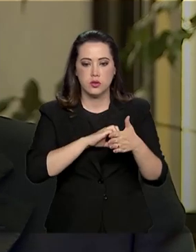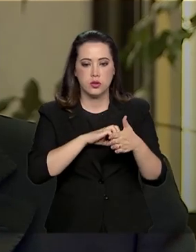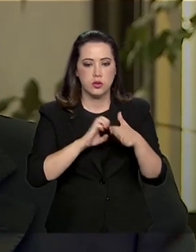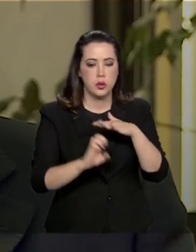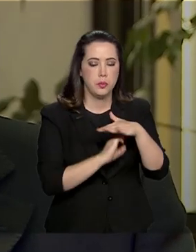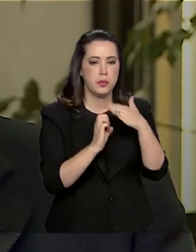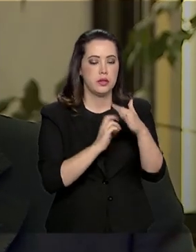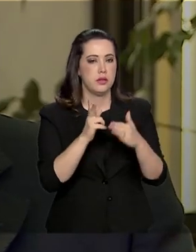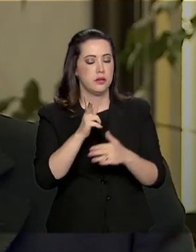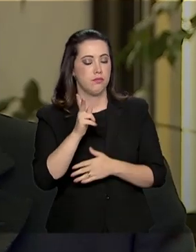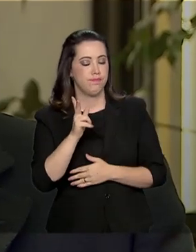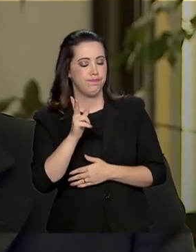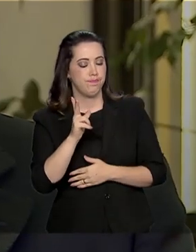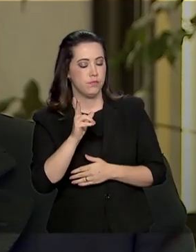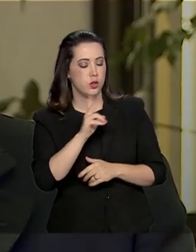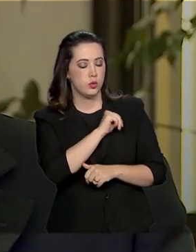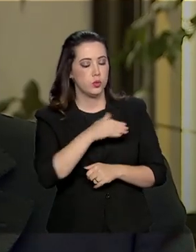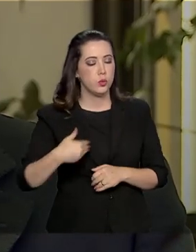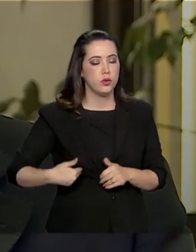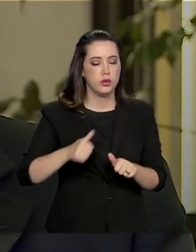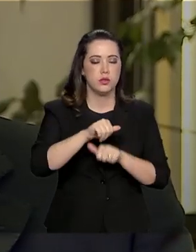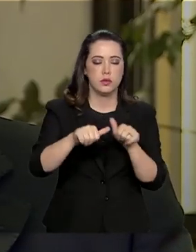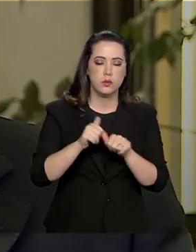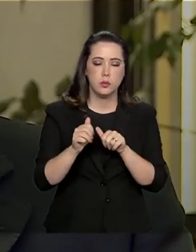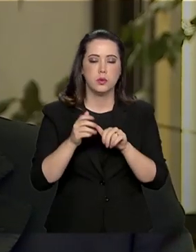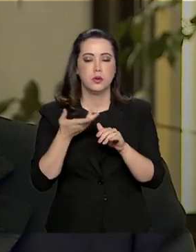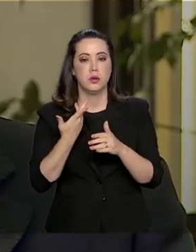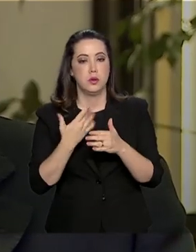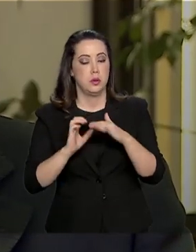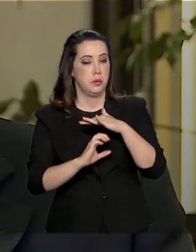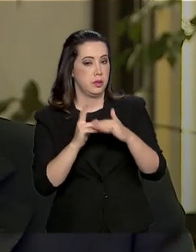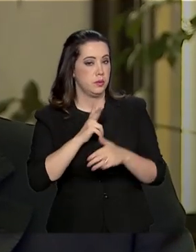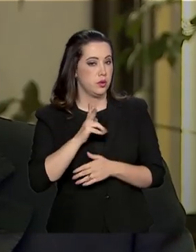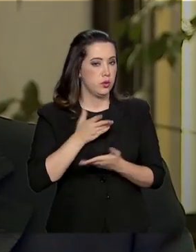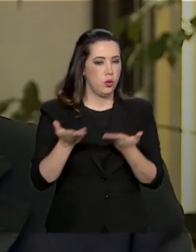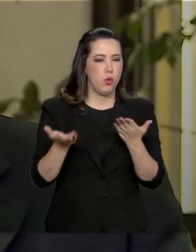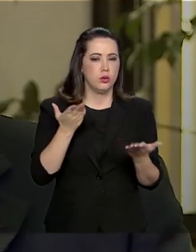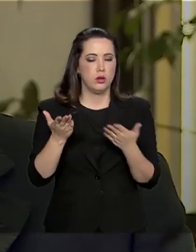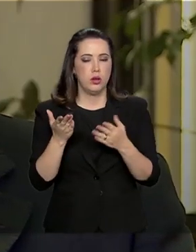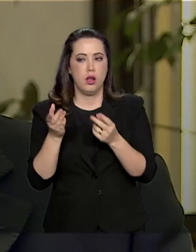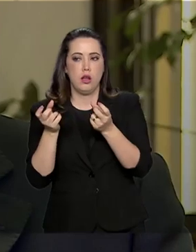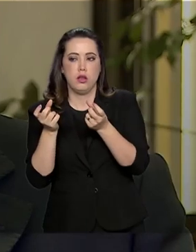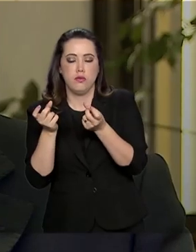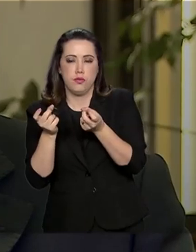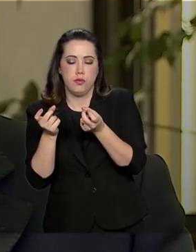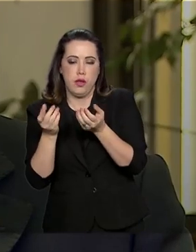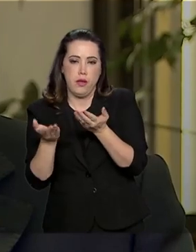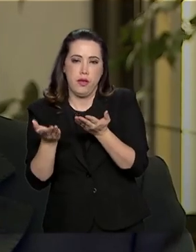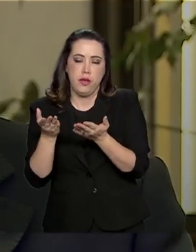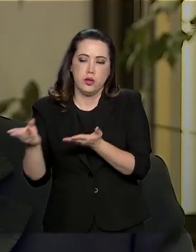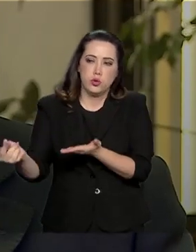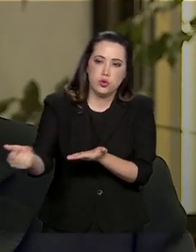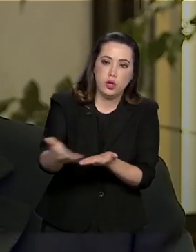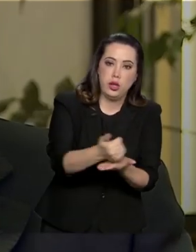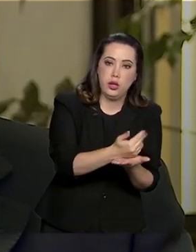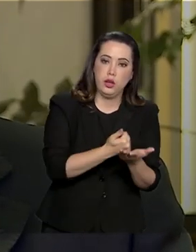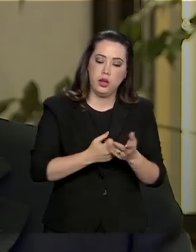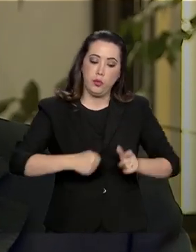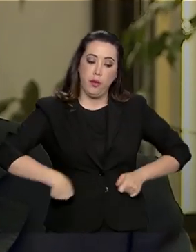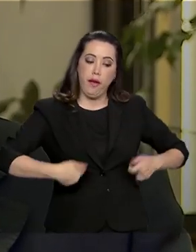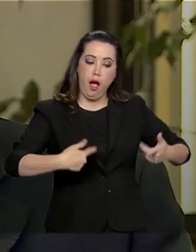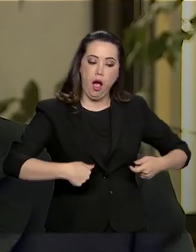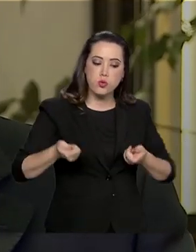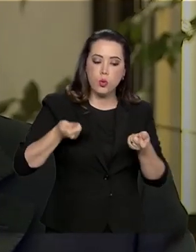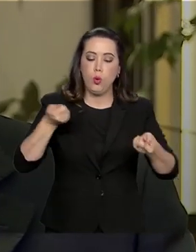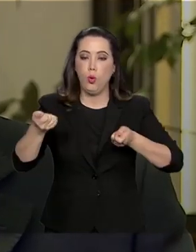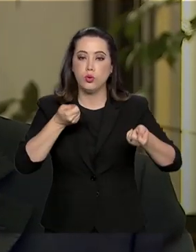a gente consiga colocar receita e despesa equilibrada e, em consequência, o governo ter condições de